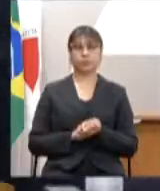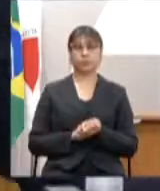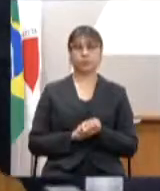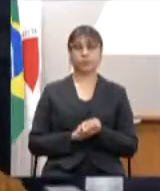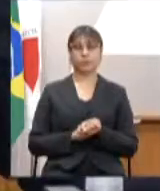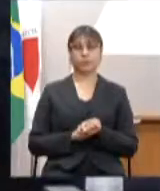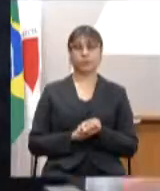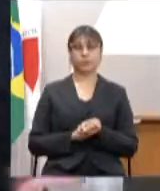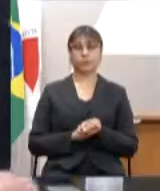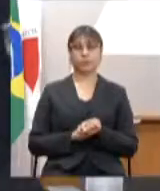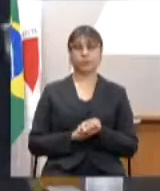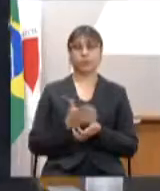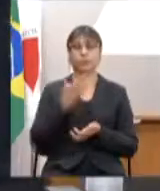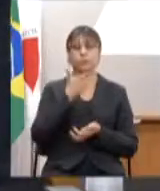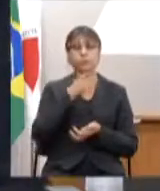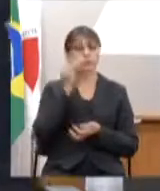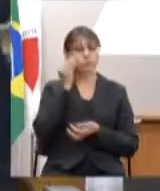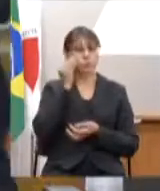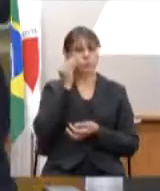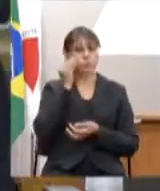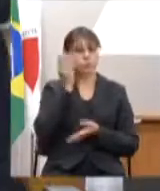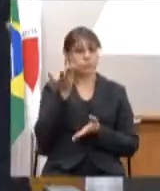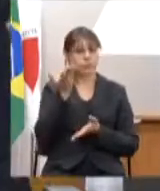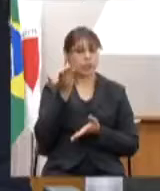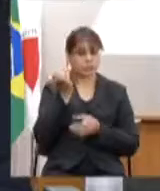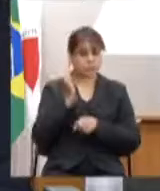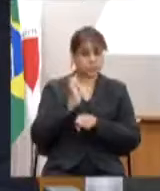fazer com que o Estado funcione.